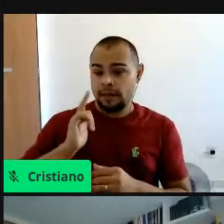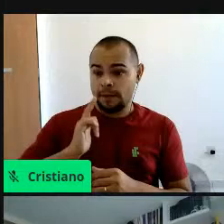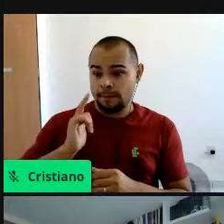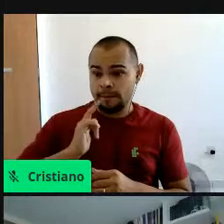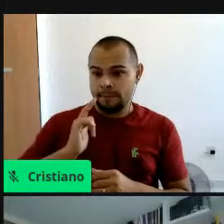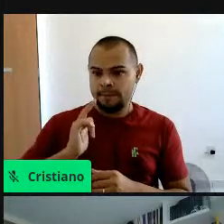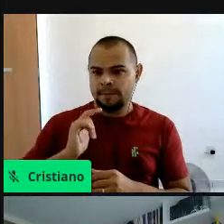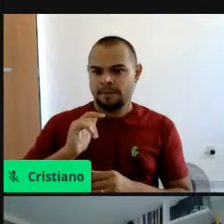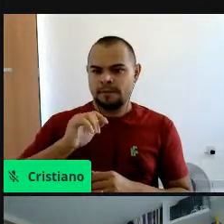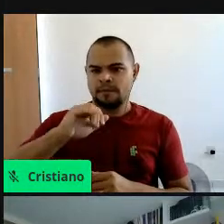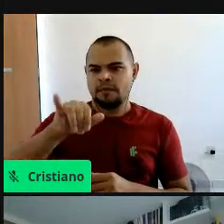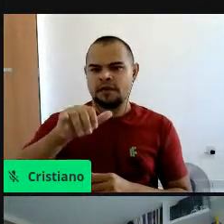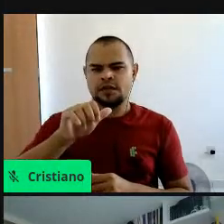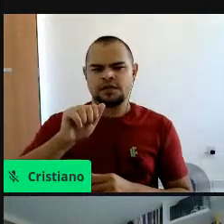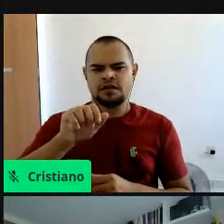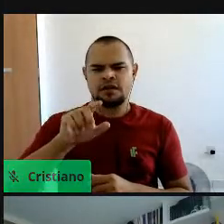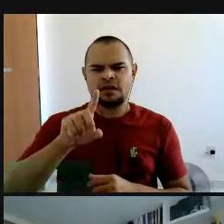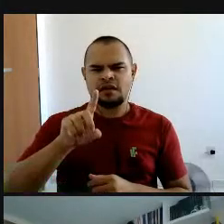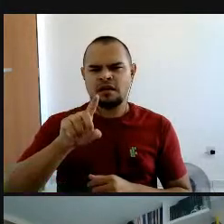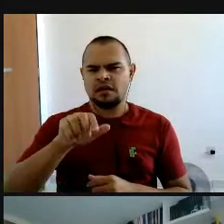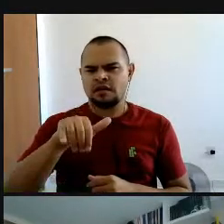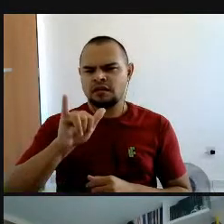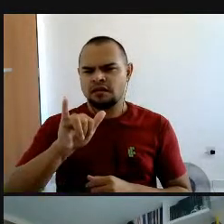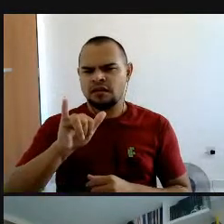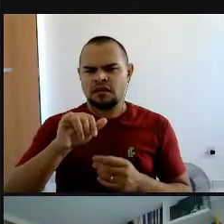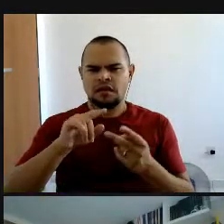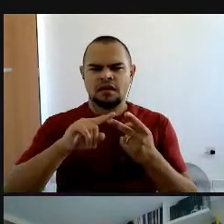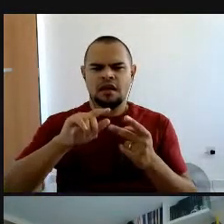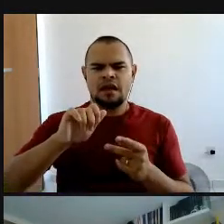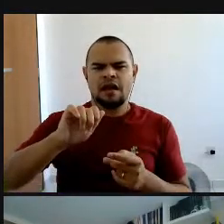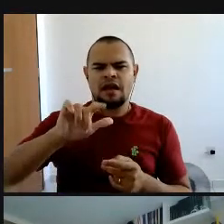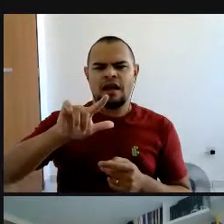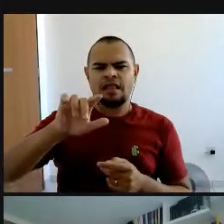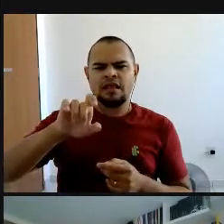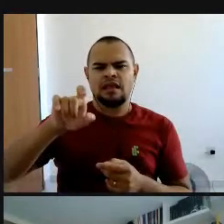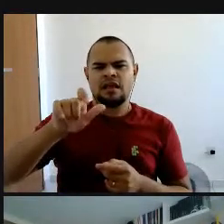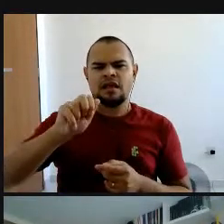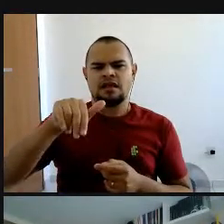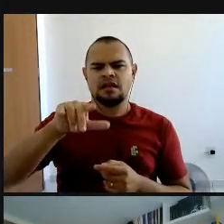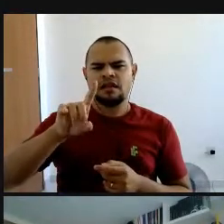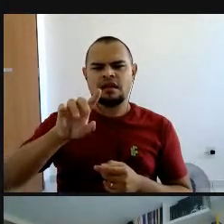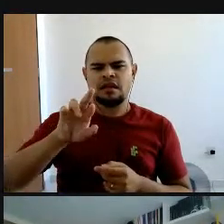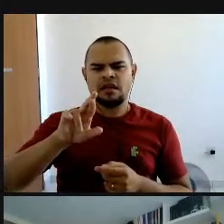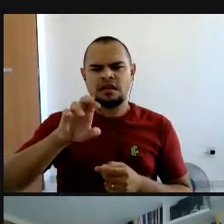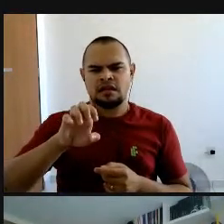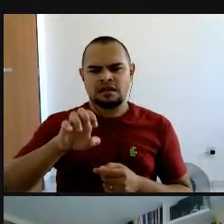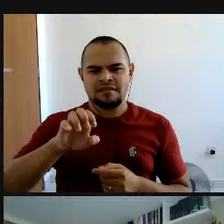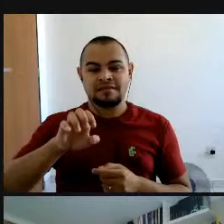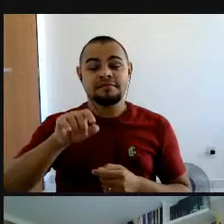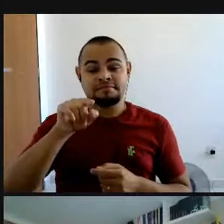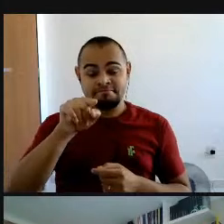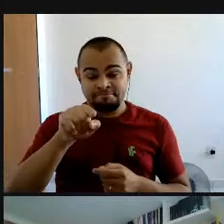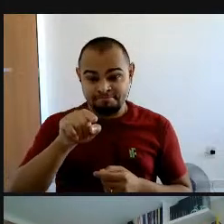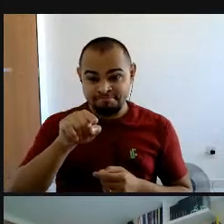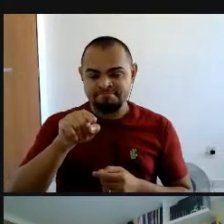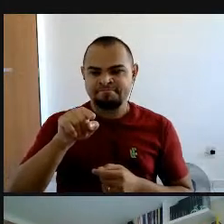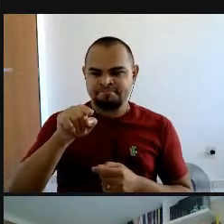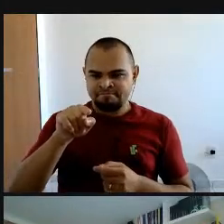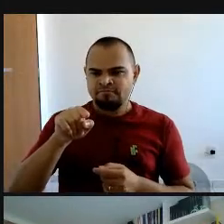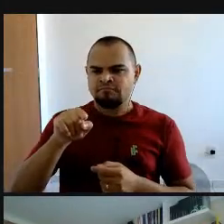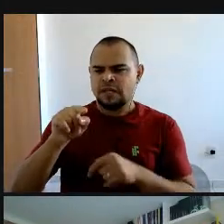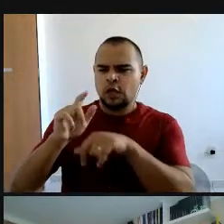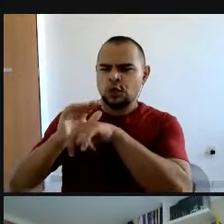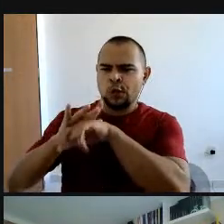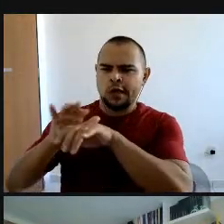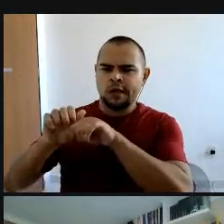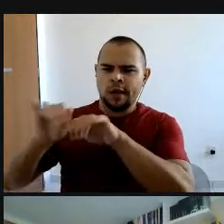tanto Jade como Alexandre comentaram sobre as doenças, né, relacionadas a esse descarte, deixa eu achar o